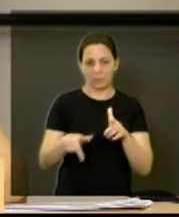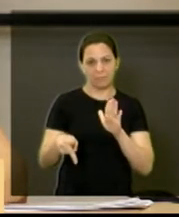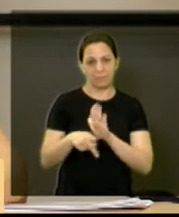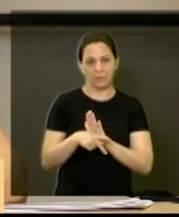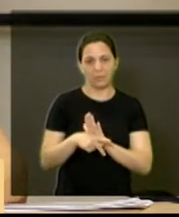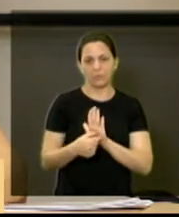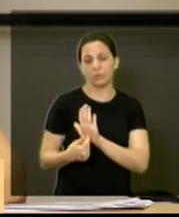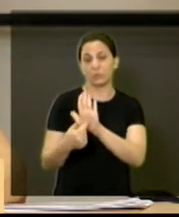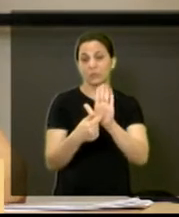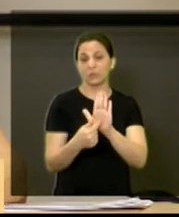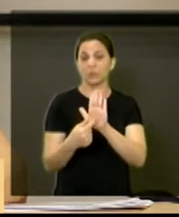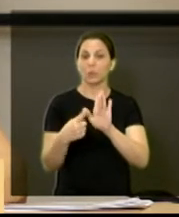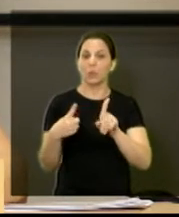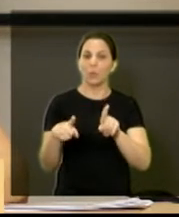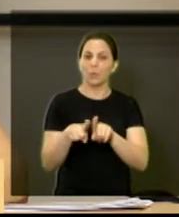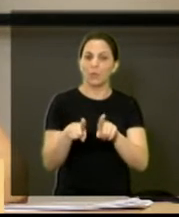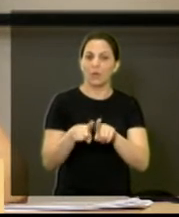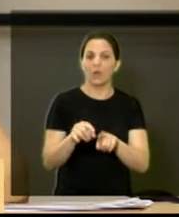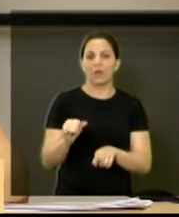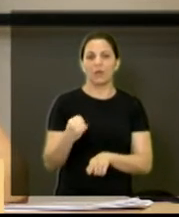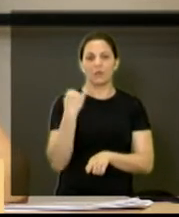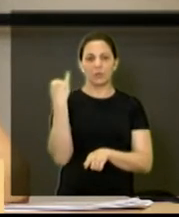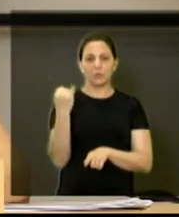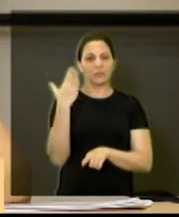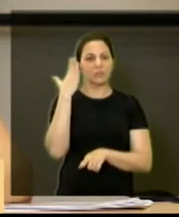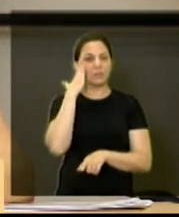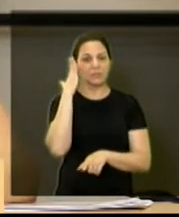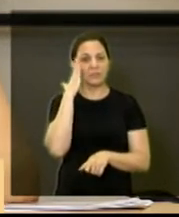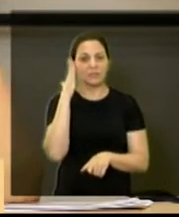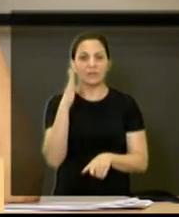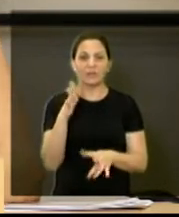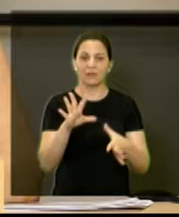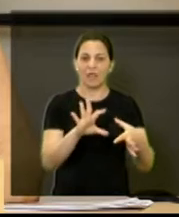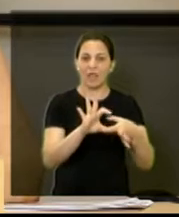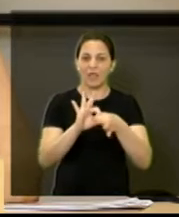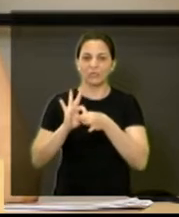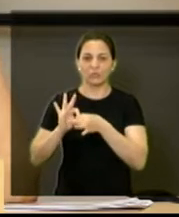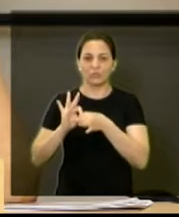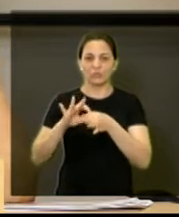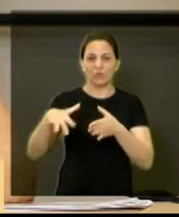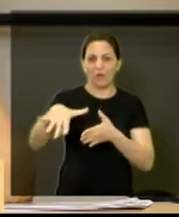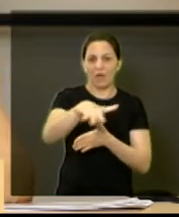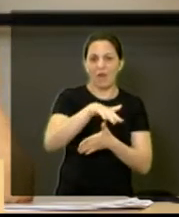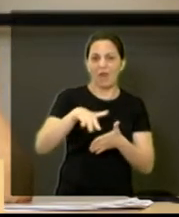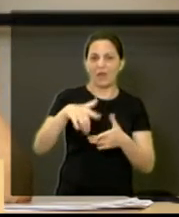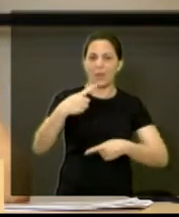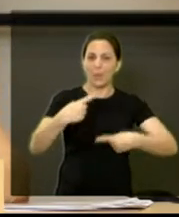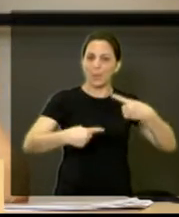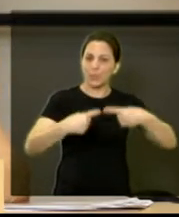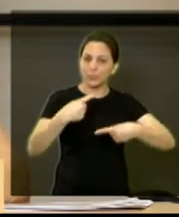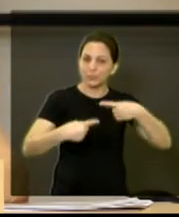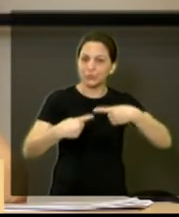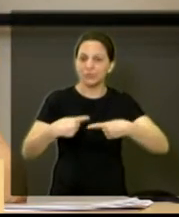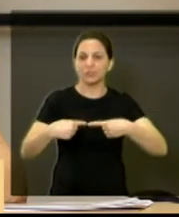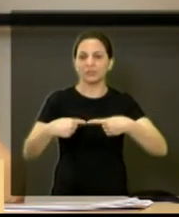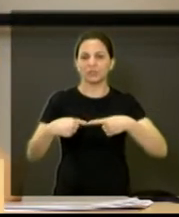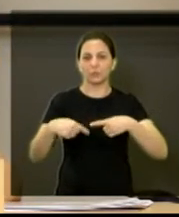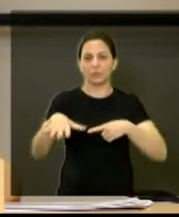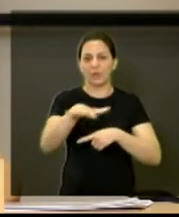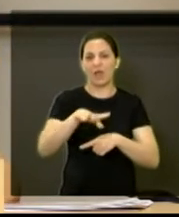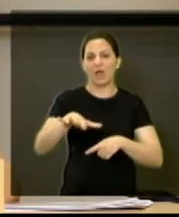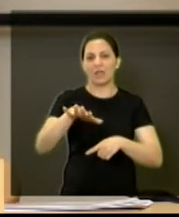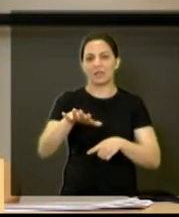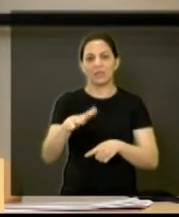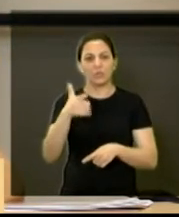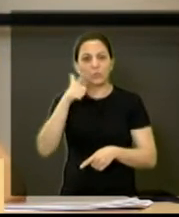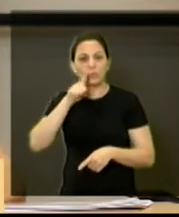dessa forma, porque é importante a gente entender que tem que haver uma articulação das demais políticas públicas para a gente poder